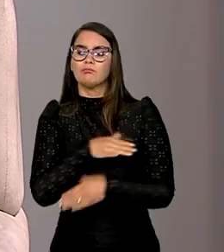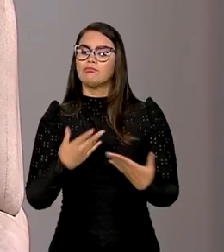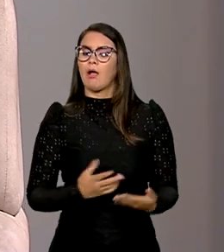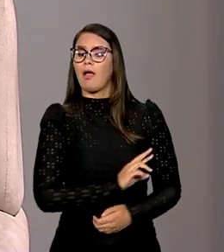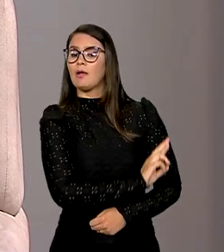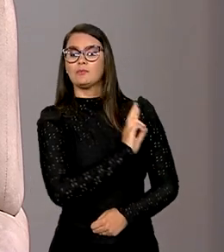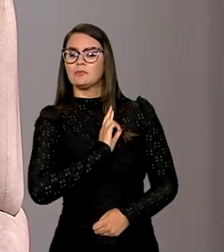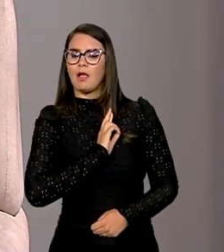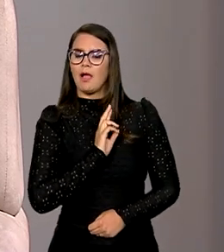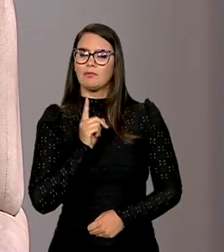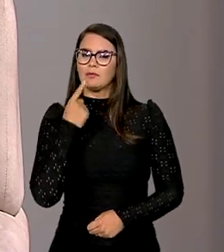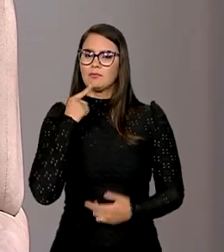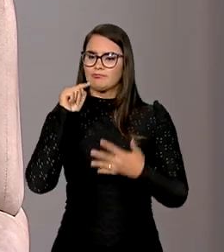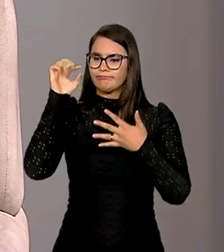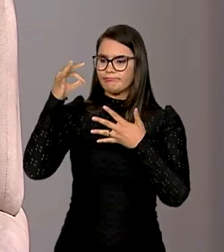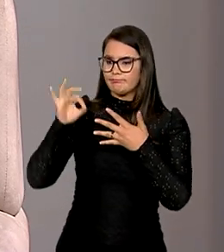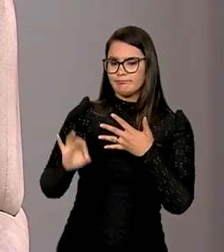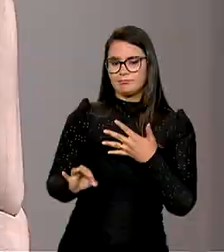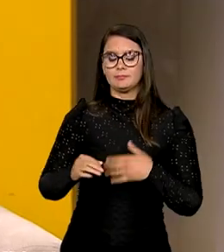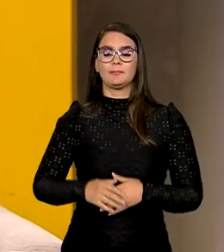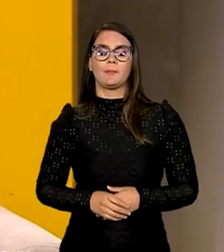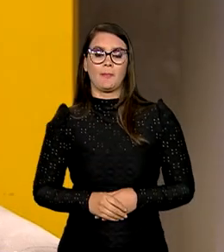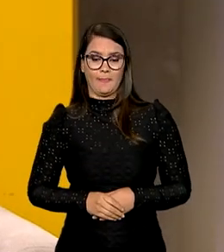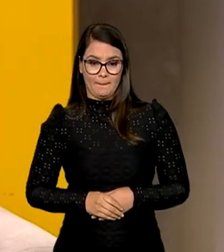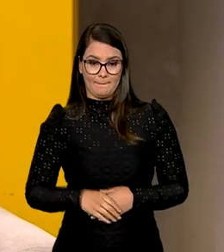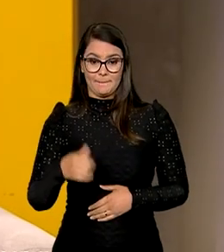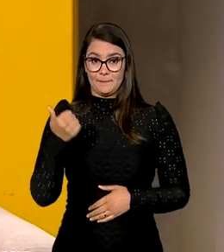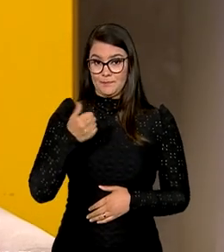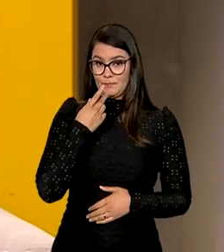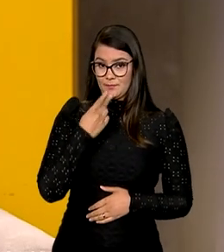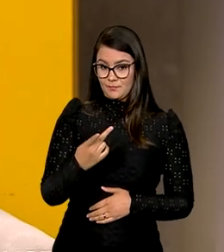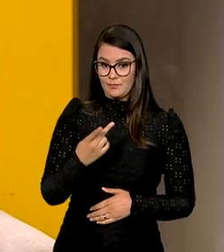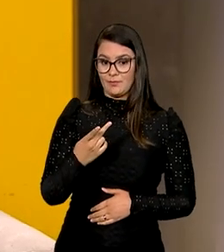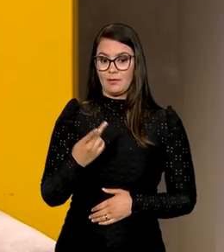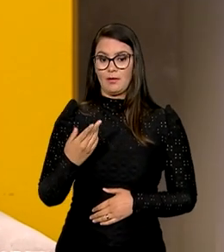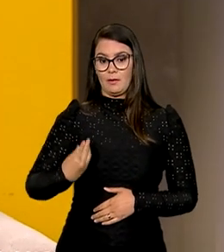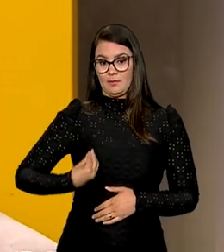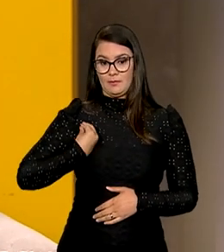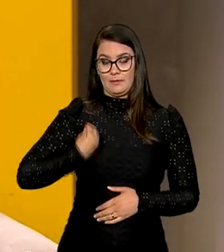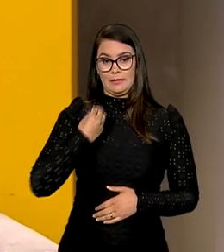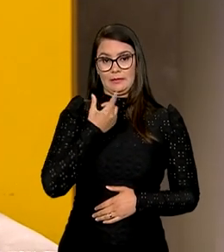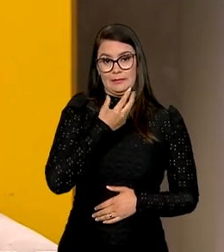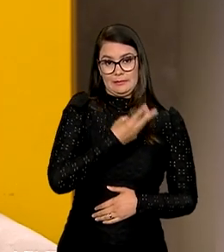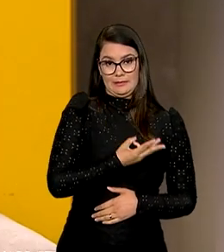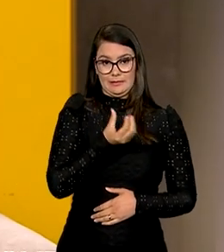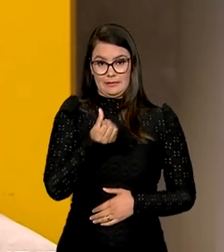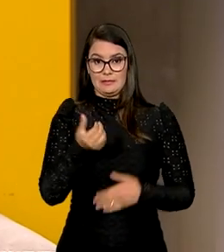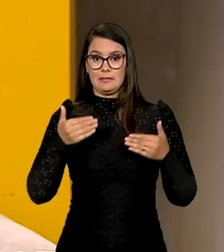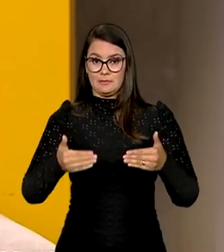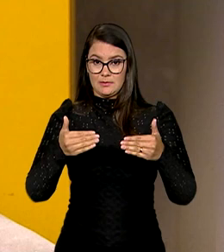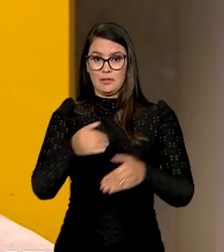resultados? O é o senhor destaca dessa segunda edição? Então, primeiro dizer que compareceram 36 ministérios no Rio de Janeiro,